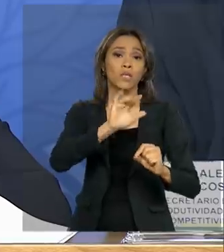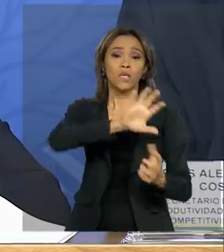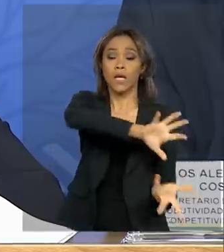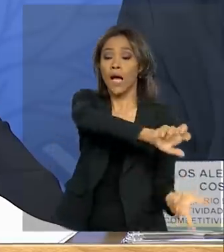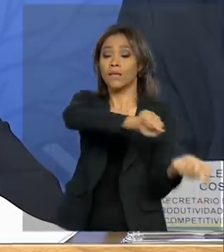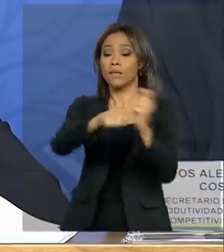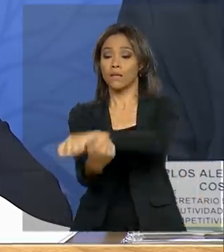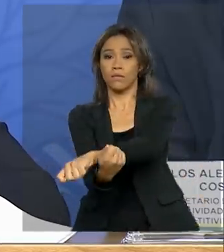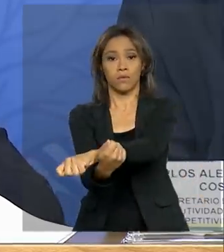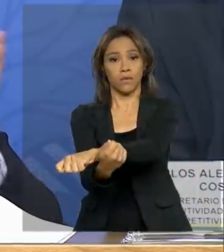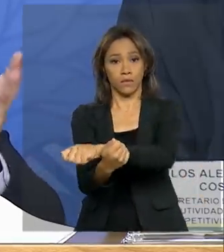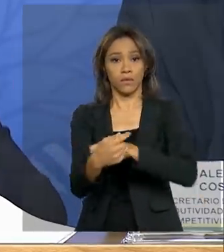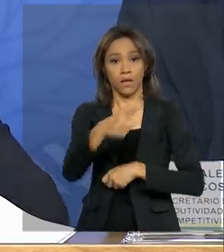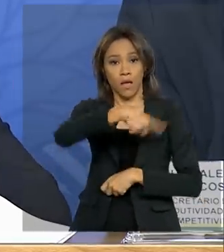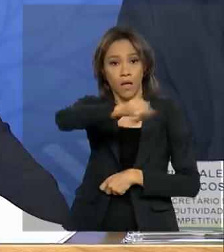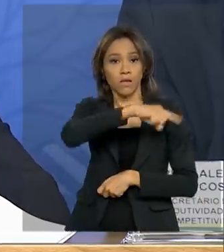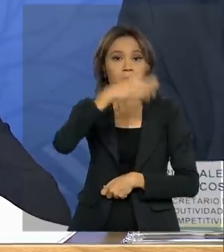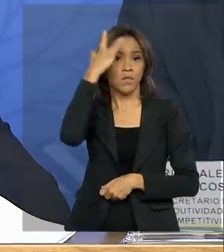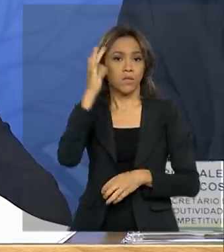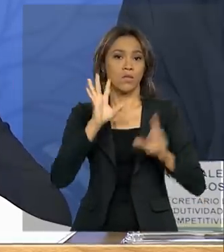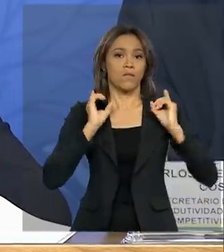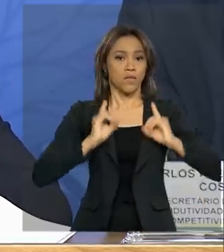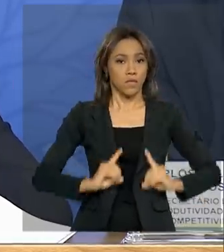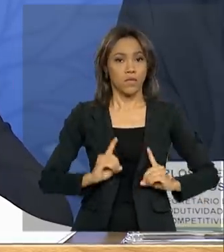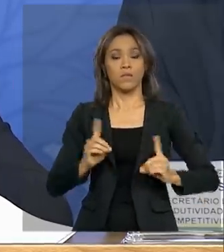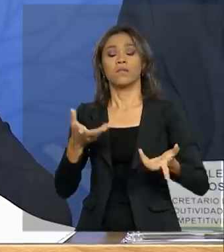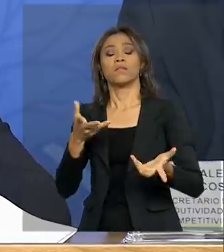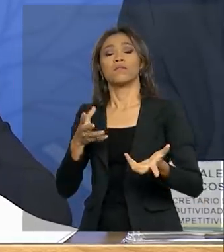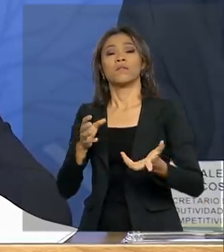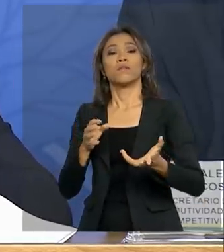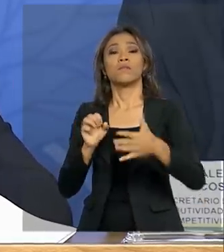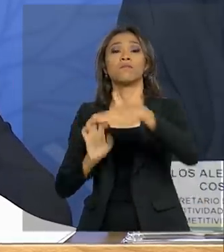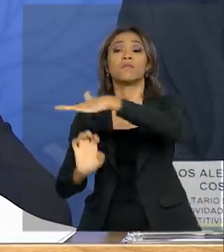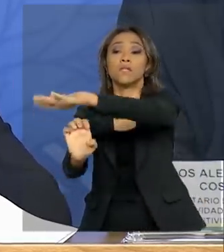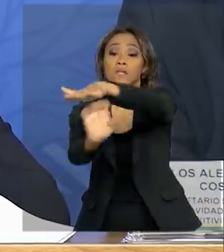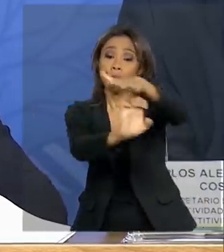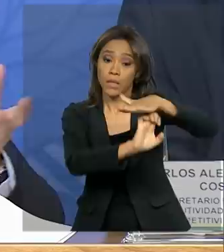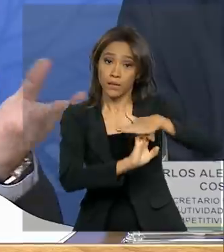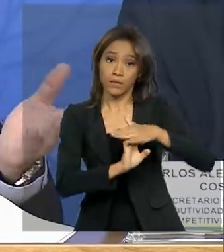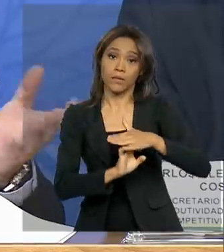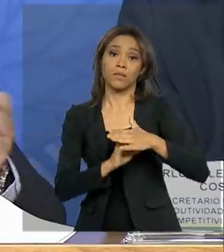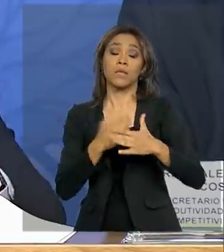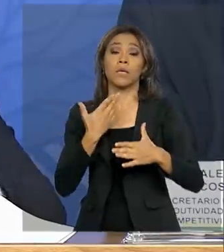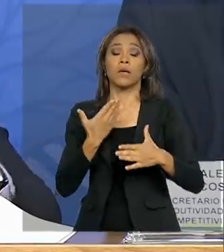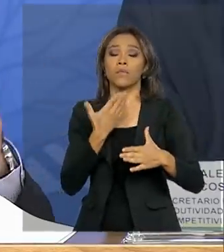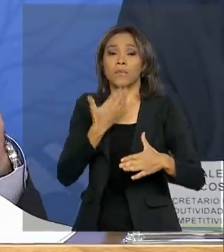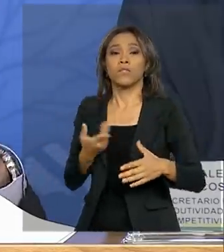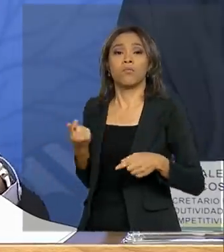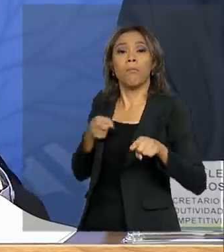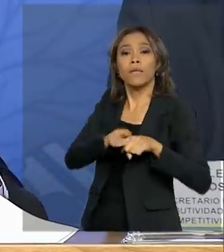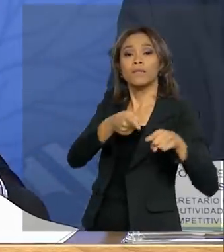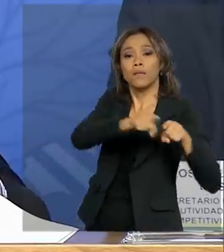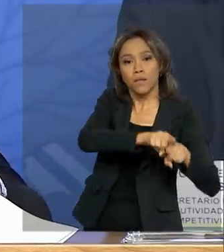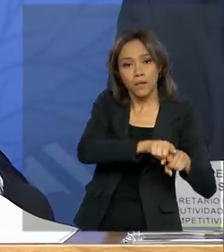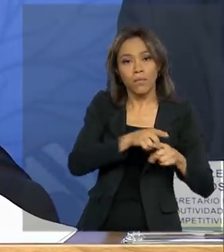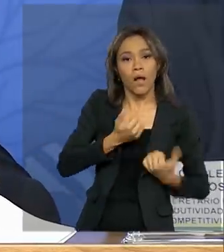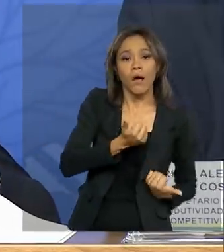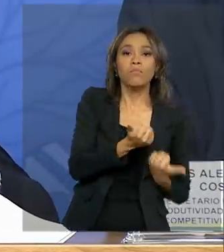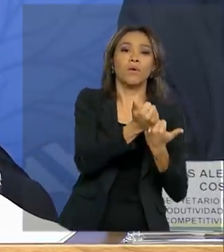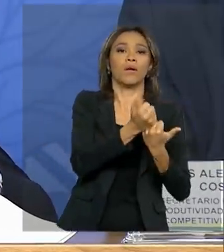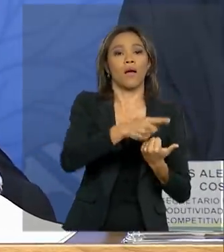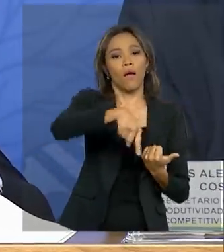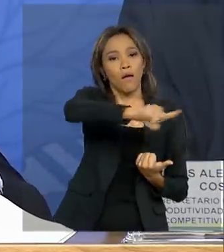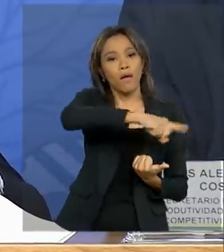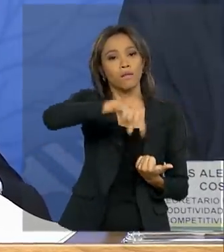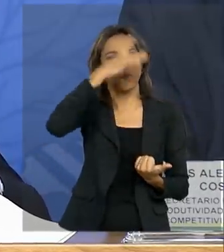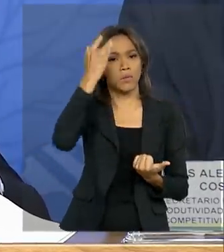feita pelo sistema S, pelas entidades filantrópicas, por aquelas entidades que porventura possam ajudar nesse processo de reabilitação